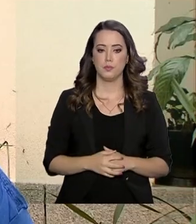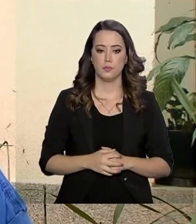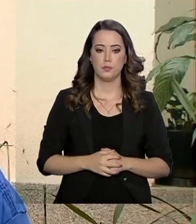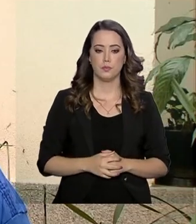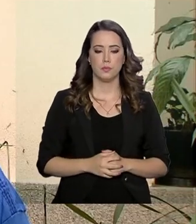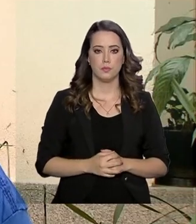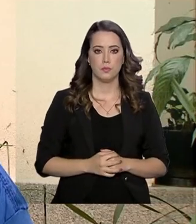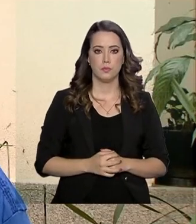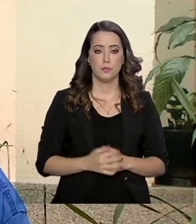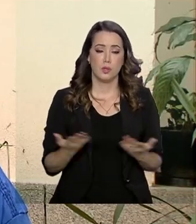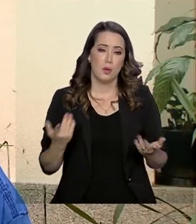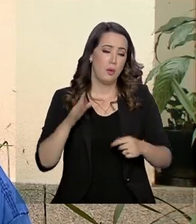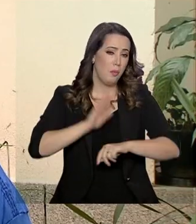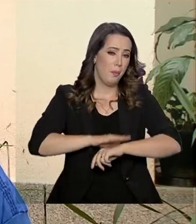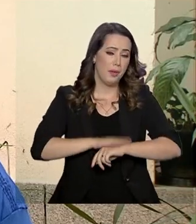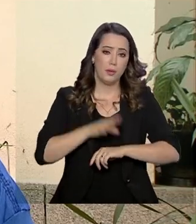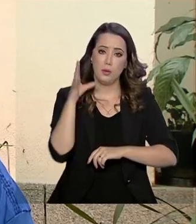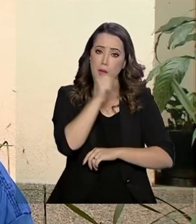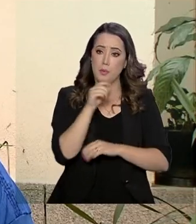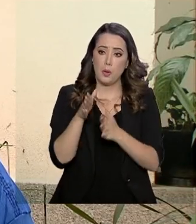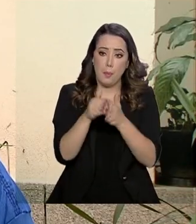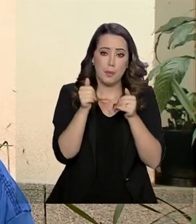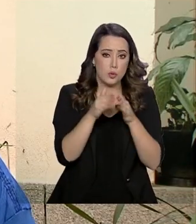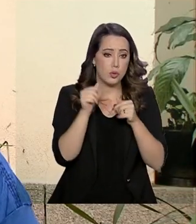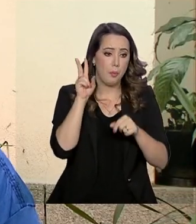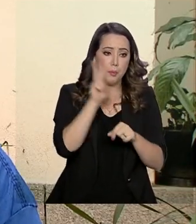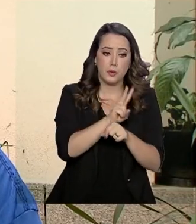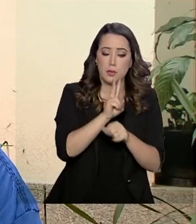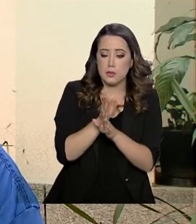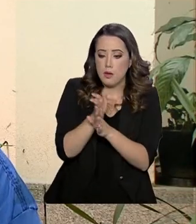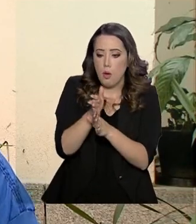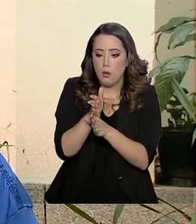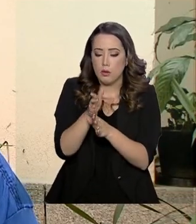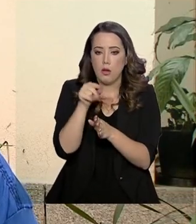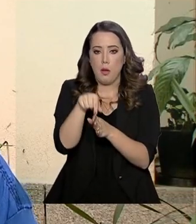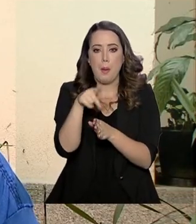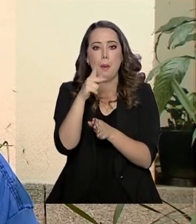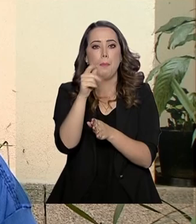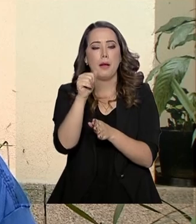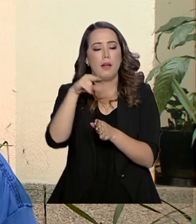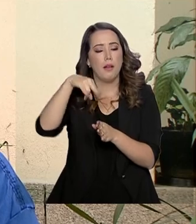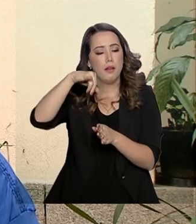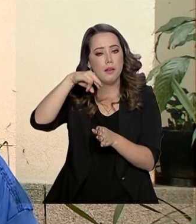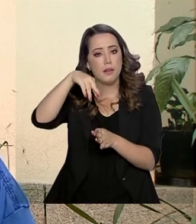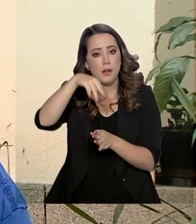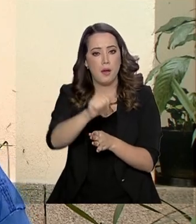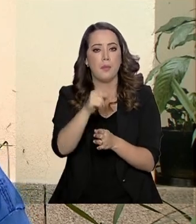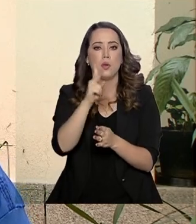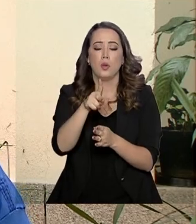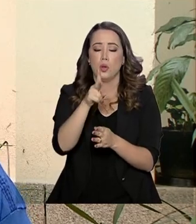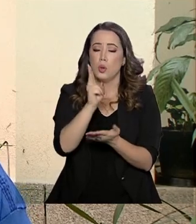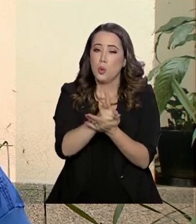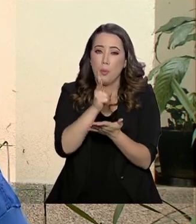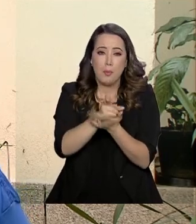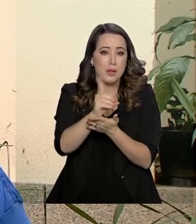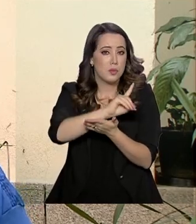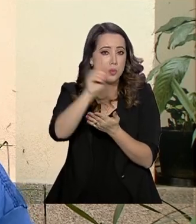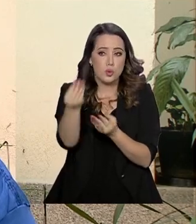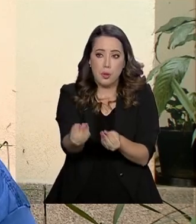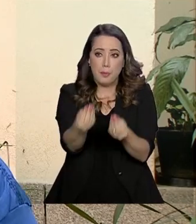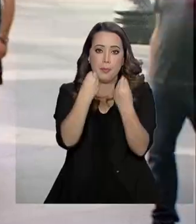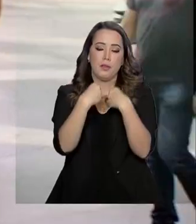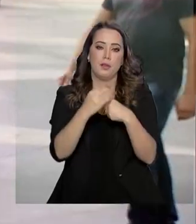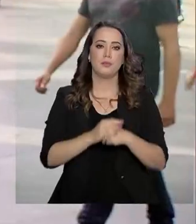Foi imediato. Quando solicitei o refúgio na fronteira, em Pacaraima, me deram no mesmo dia. Comemora